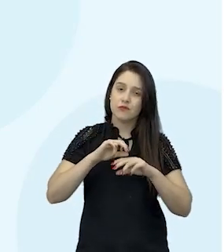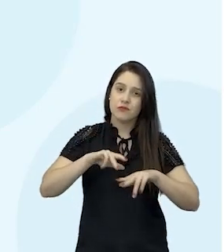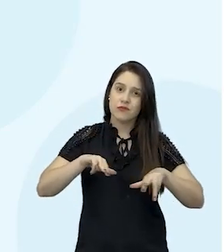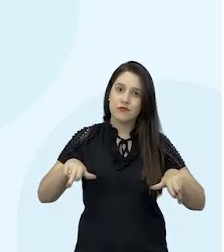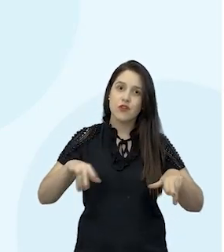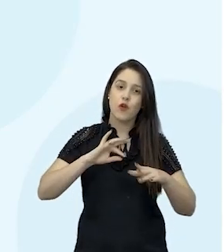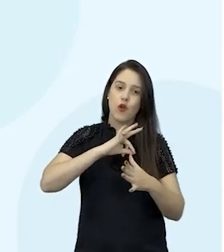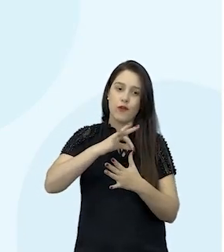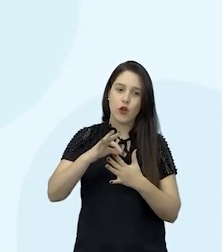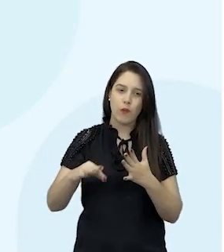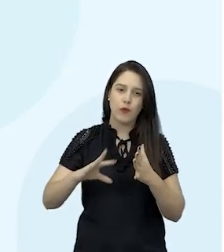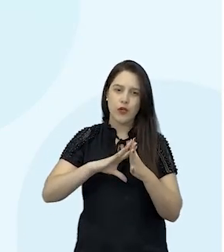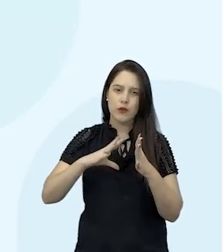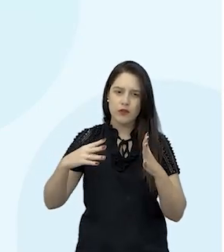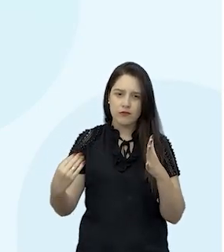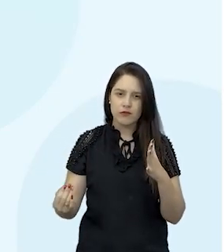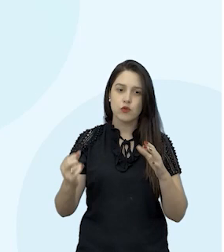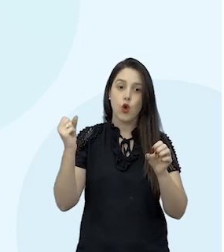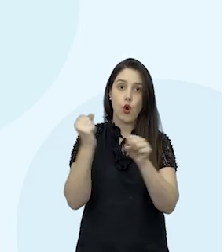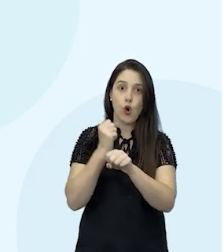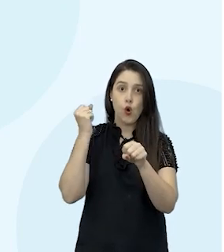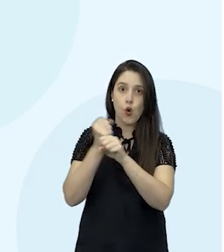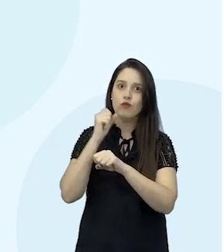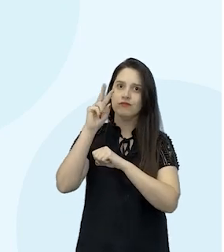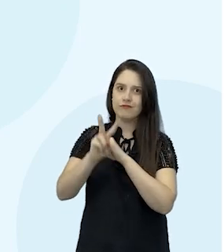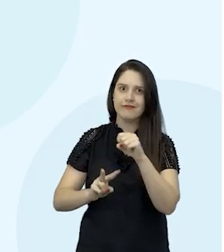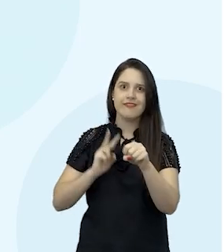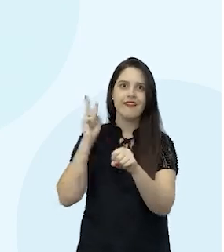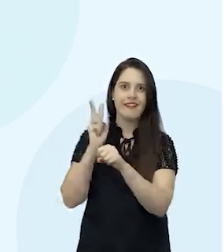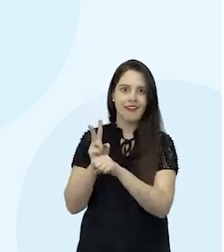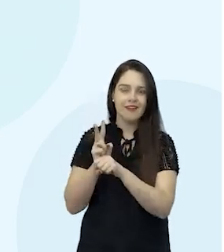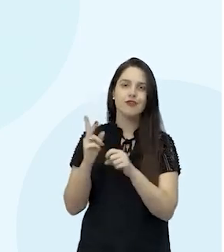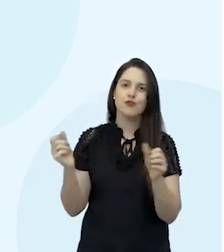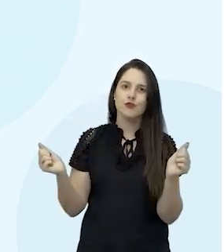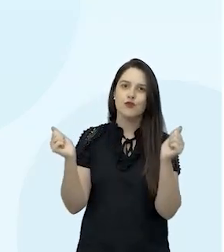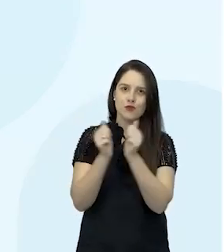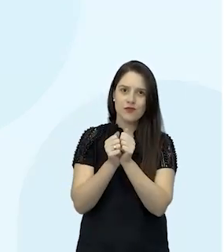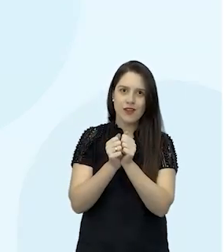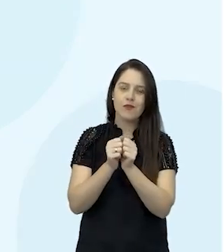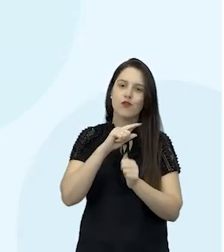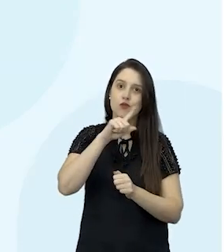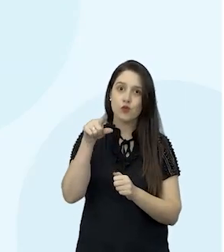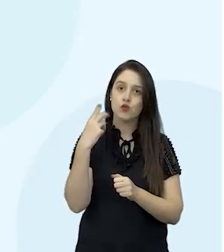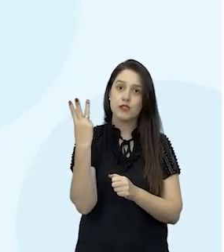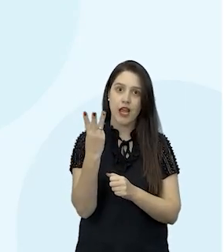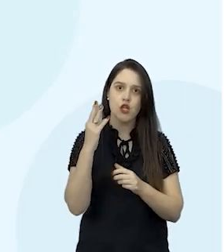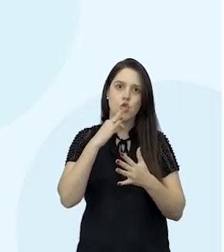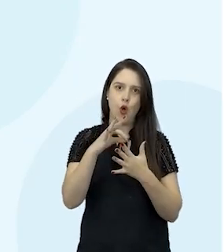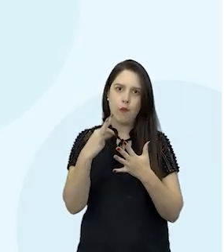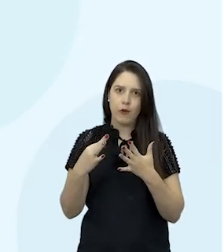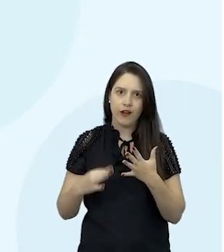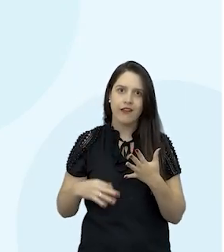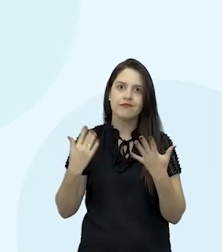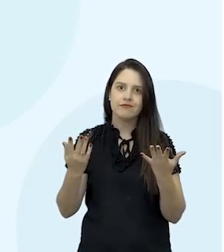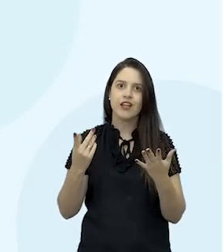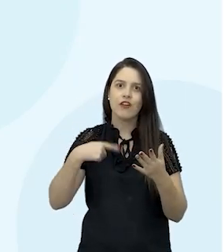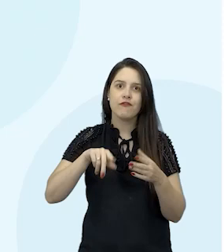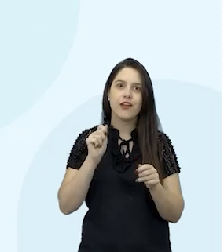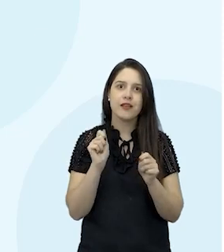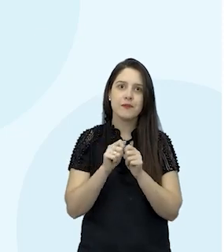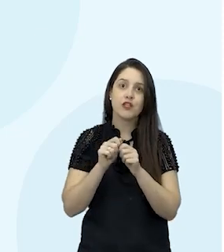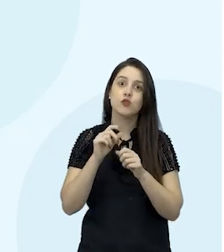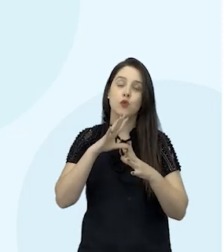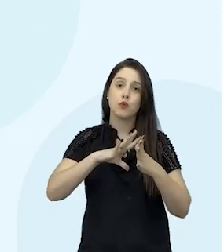do componente curricular Construção Sustentável, que juntamente com outros três componentes, fazem parte da unidade